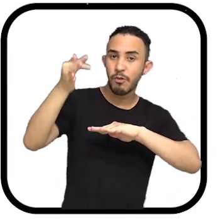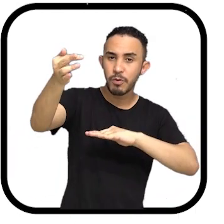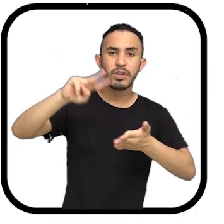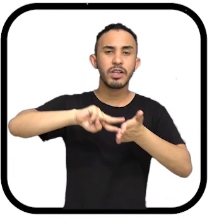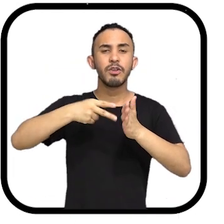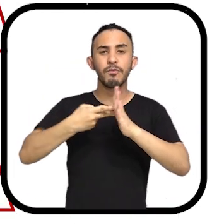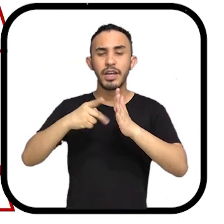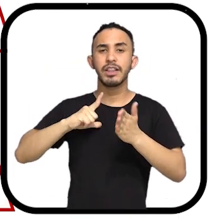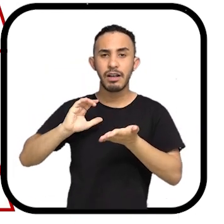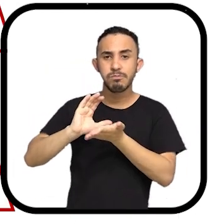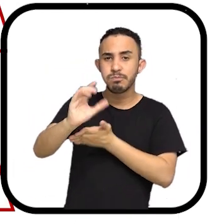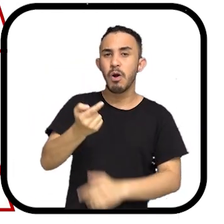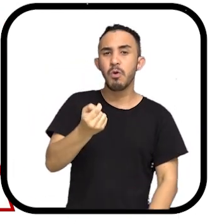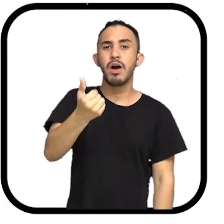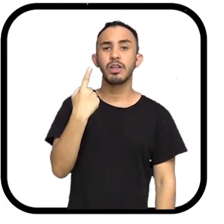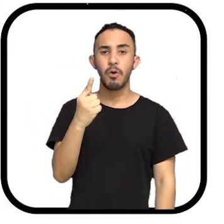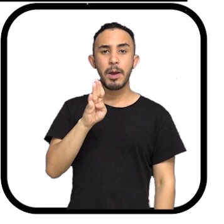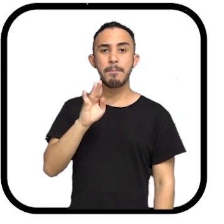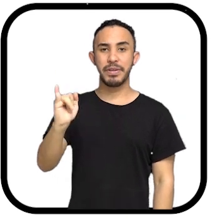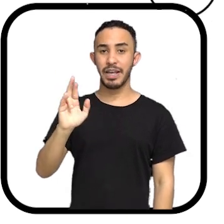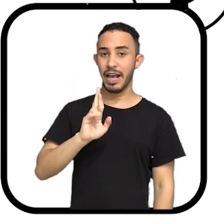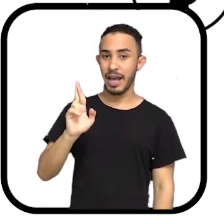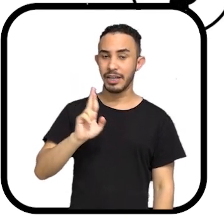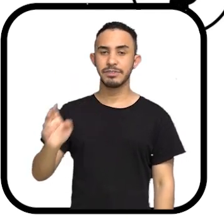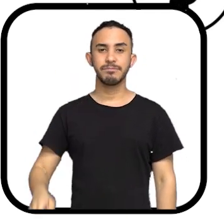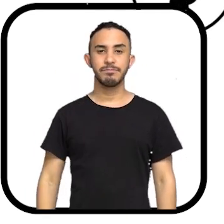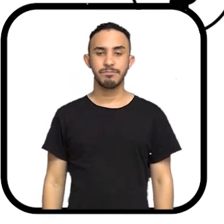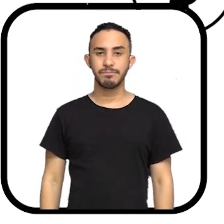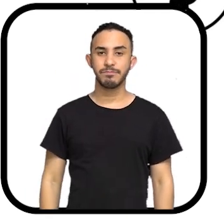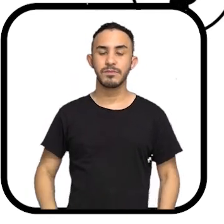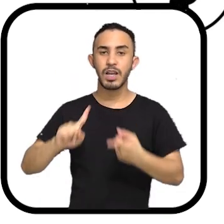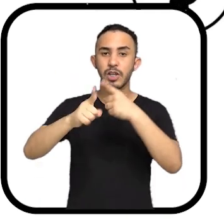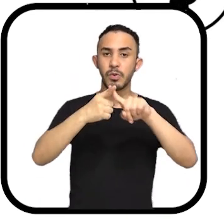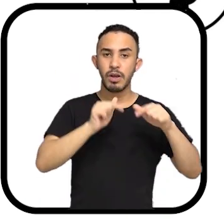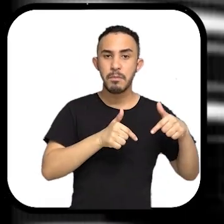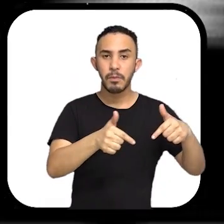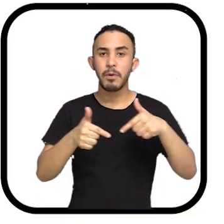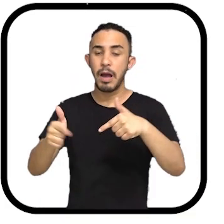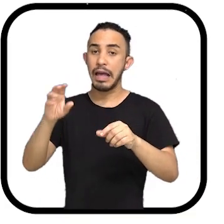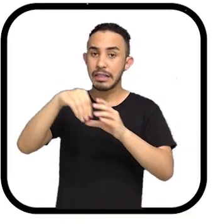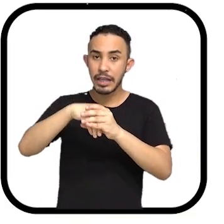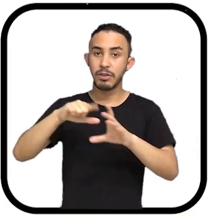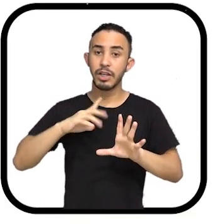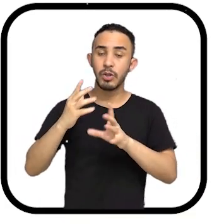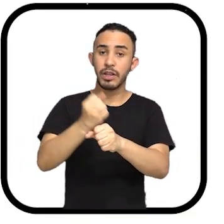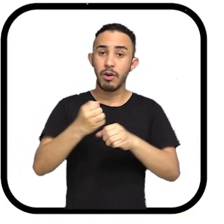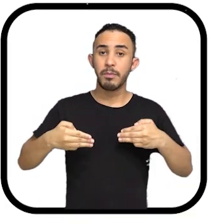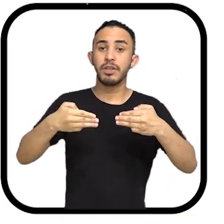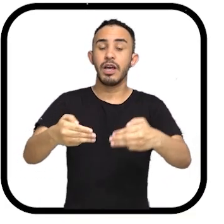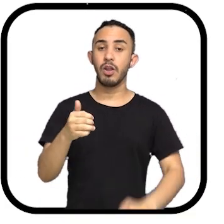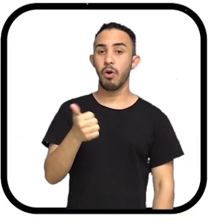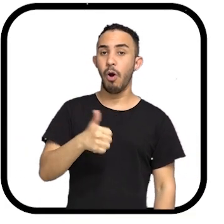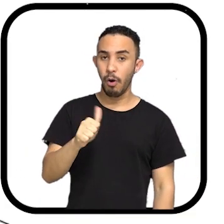construção, desse amanhã, conta com um investimento de quase um bilhão de reais. A articulação das ações